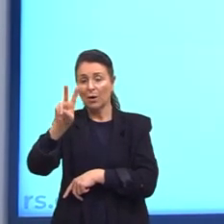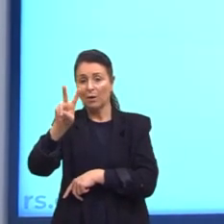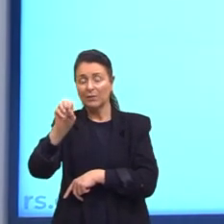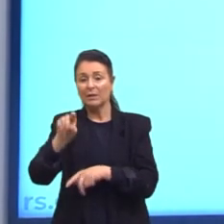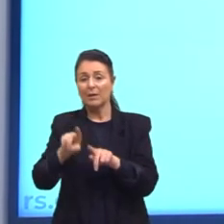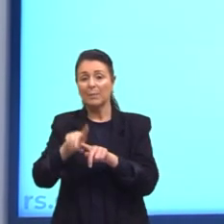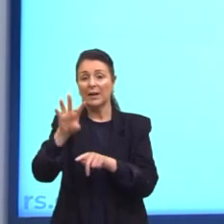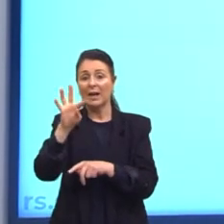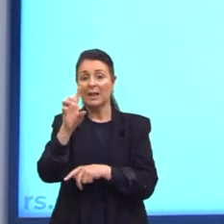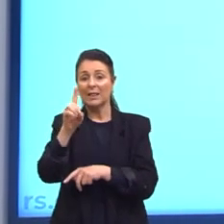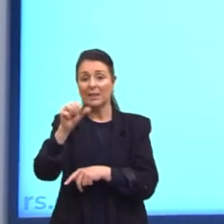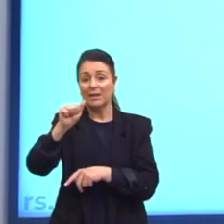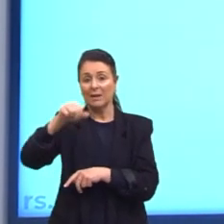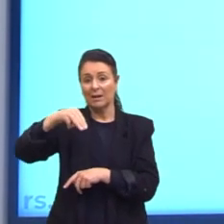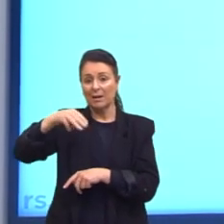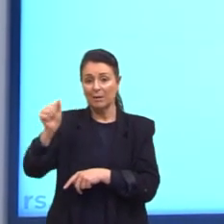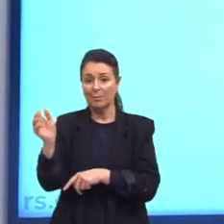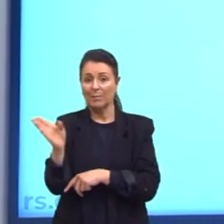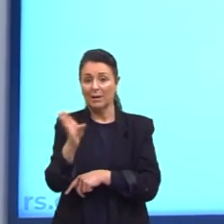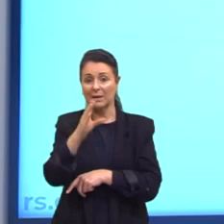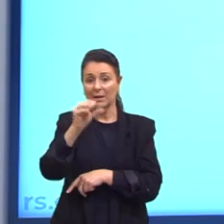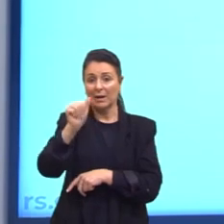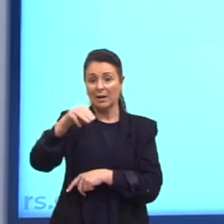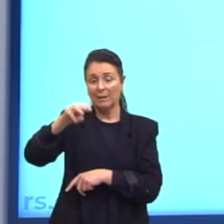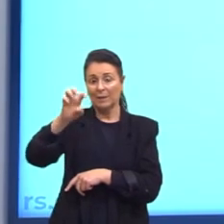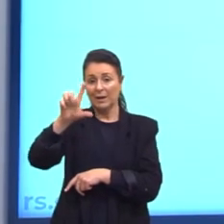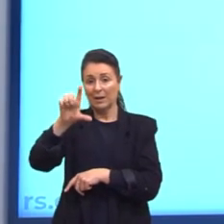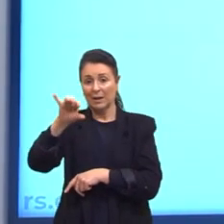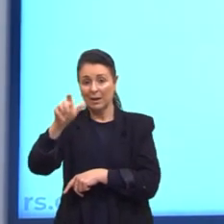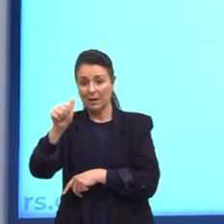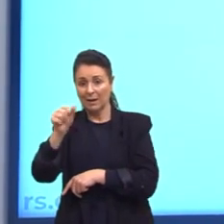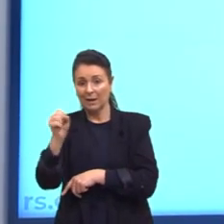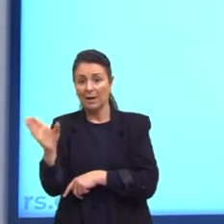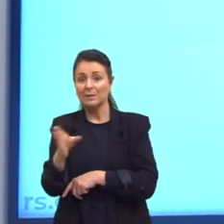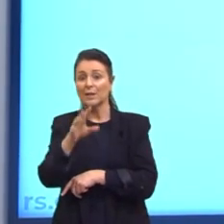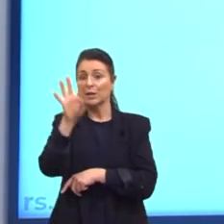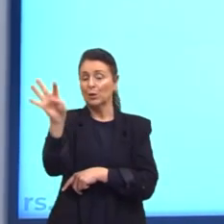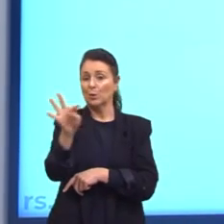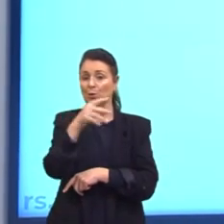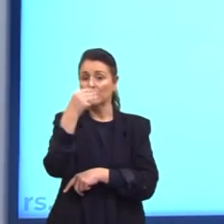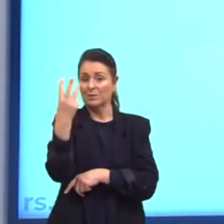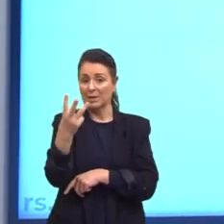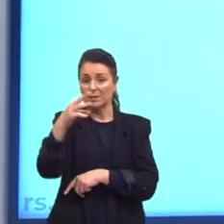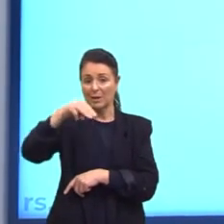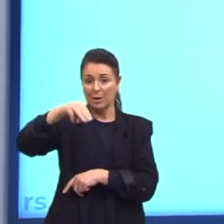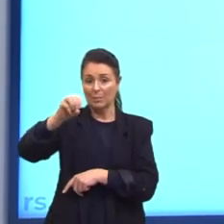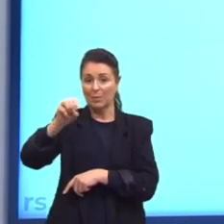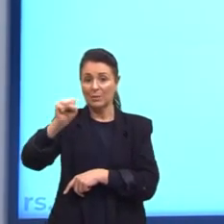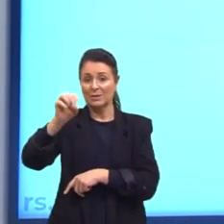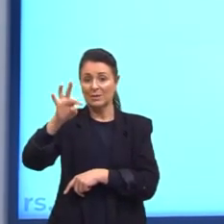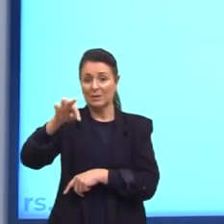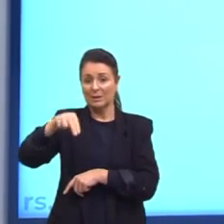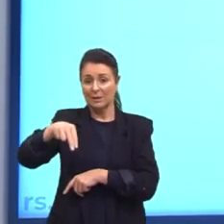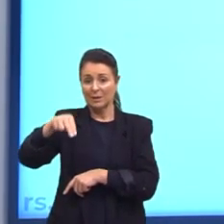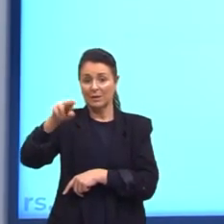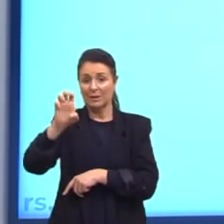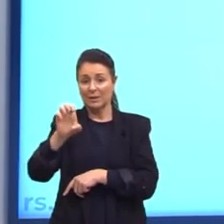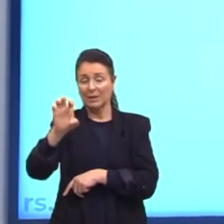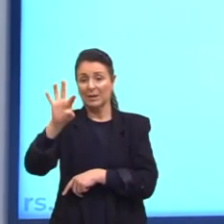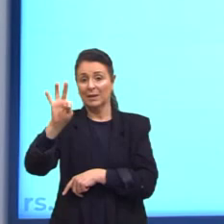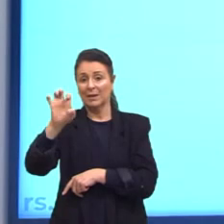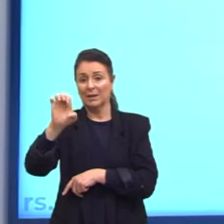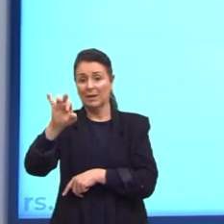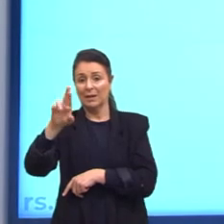Mosqueteiros. É interessante, sai o Chapeuzinho. Então,